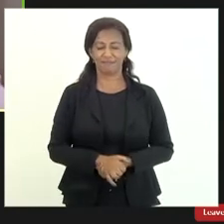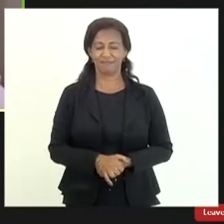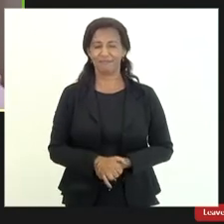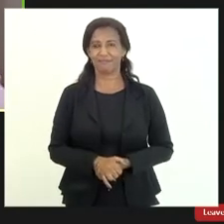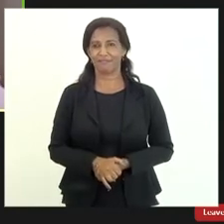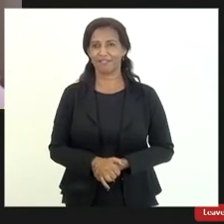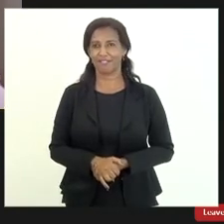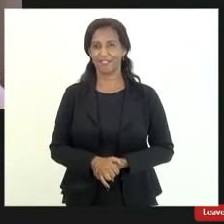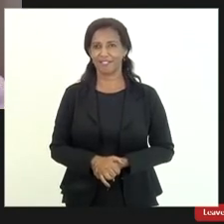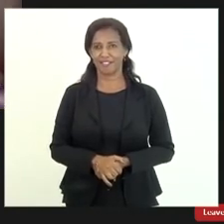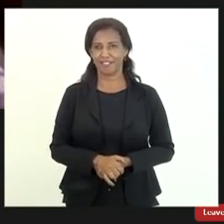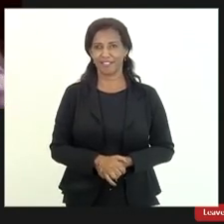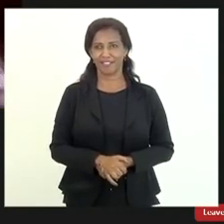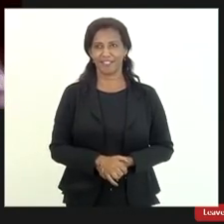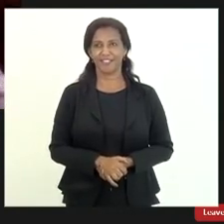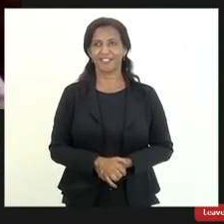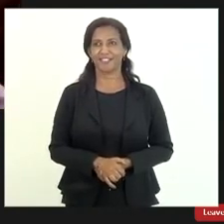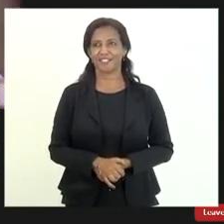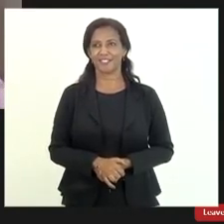é isso é para mim